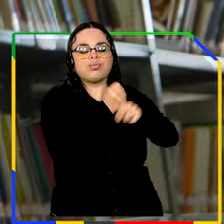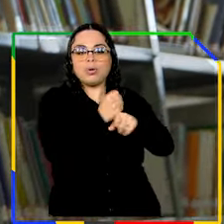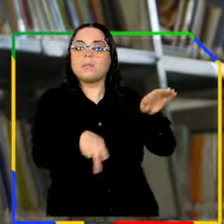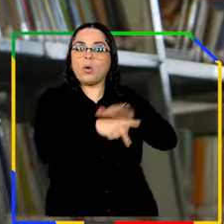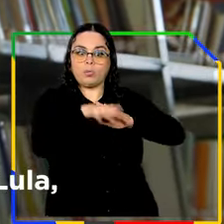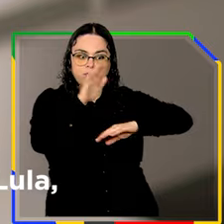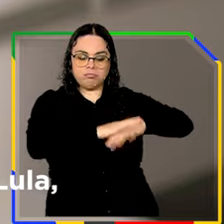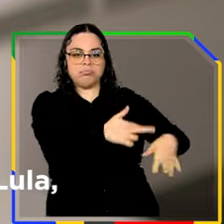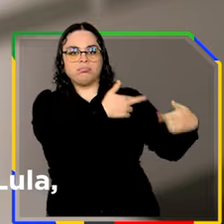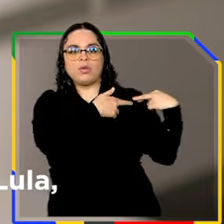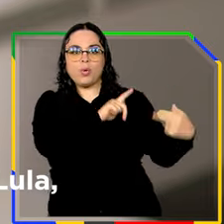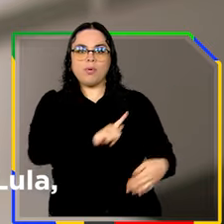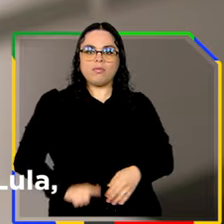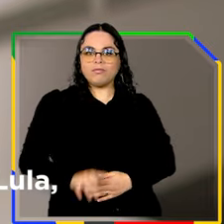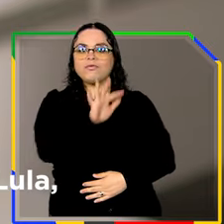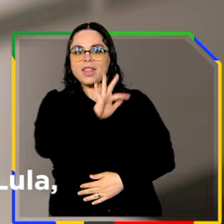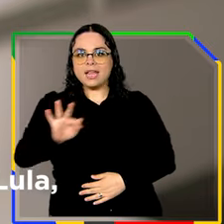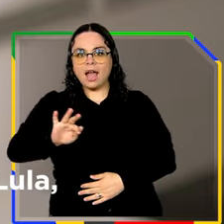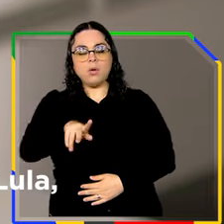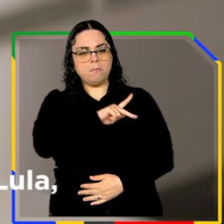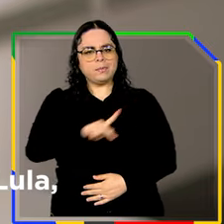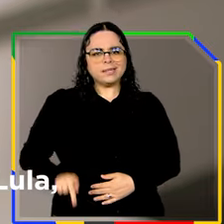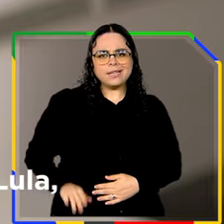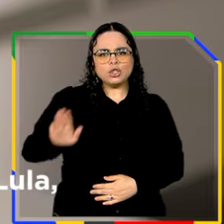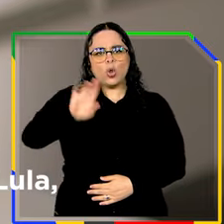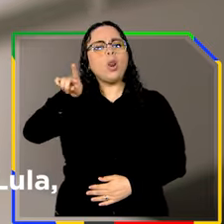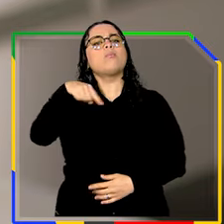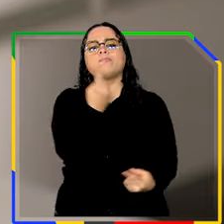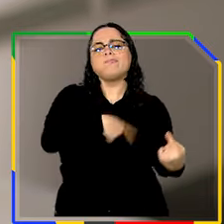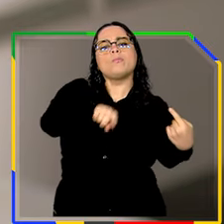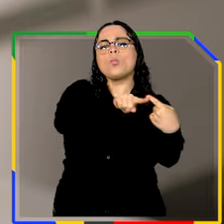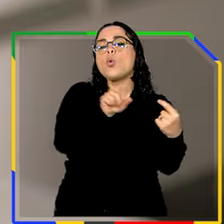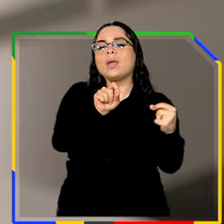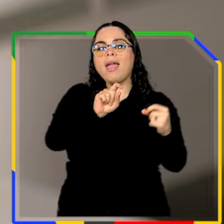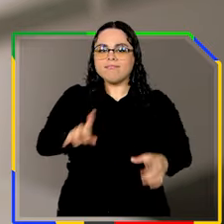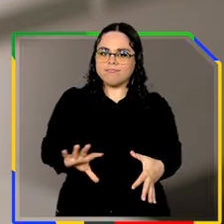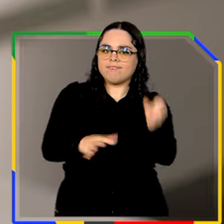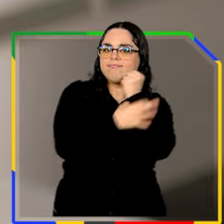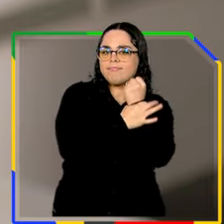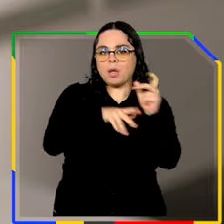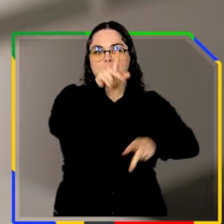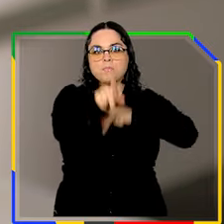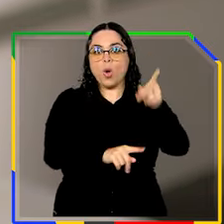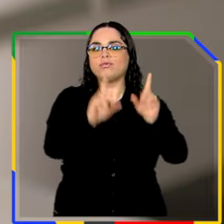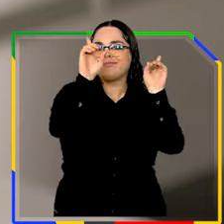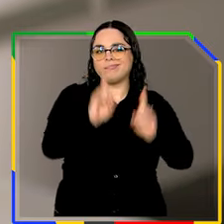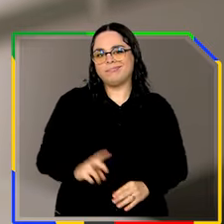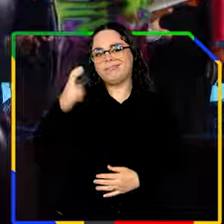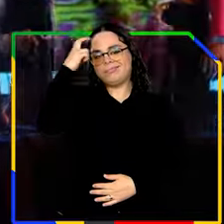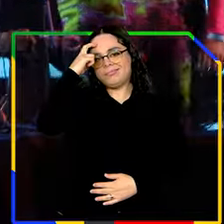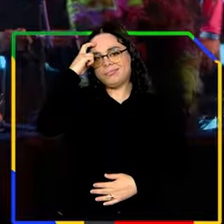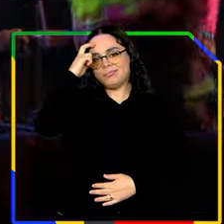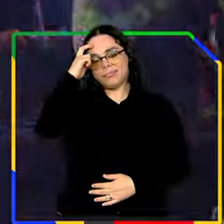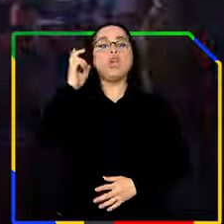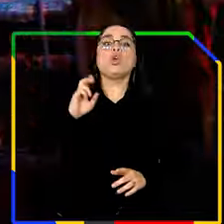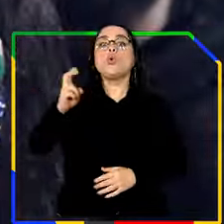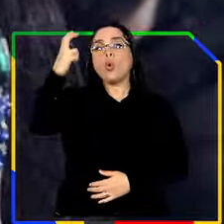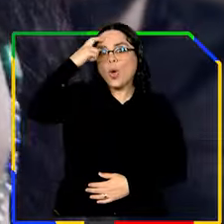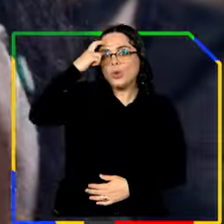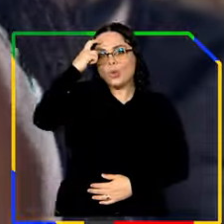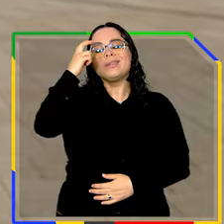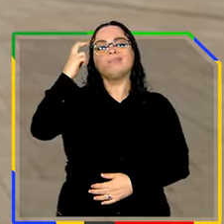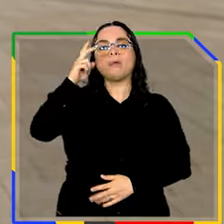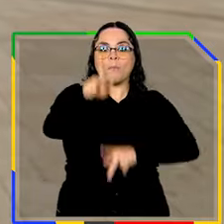pelo governo federal. Estamos cumprindo a missão do governo do presidente Lula, que é garantir ao povo brasileiro o direito à cultura. A cultura popular,